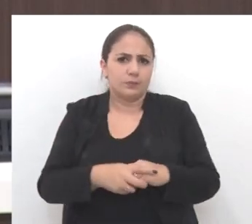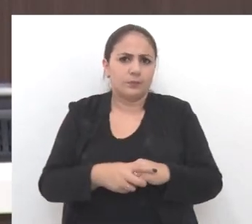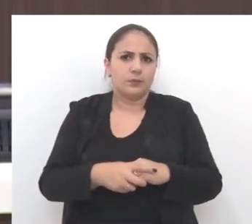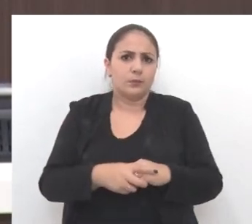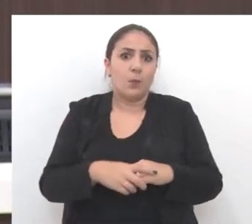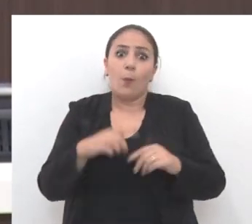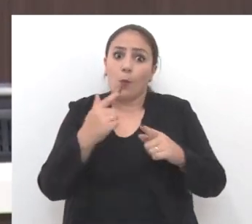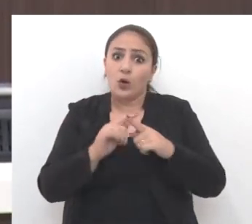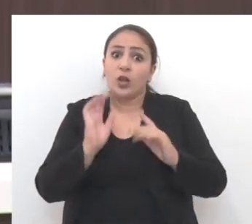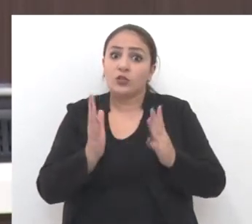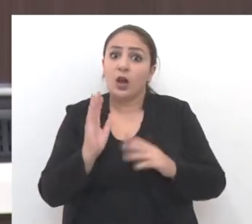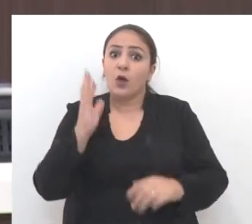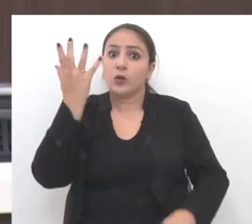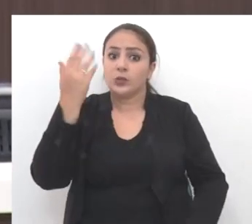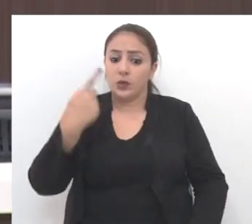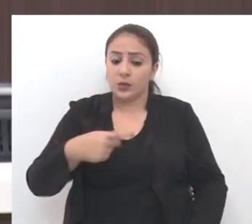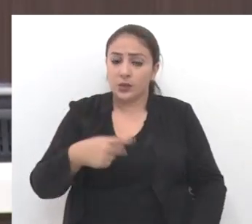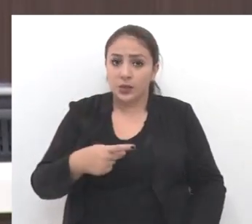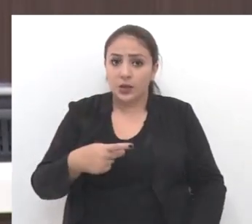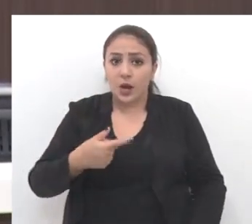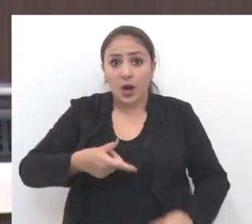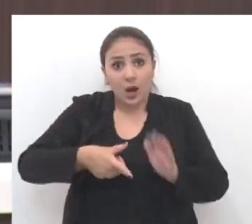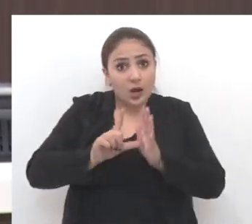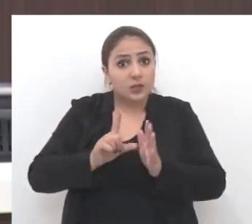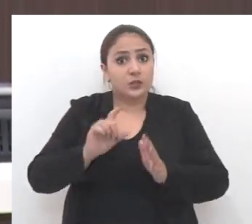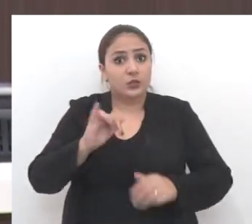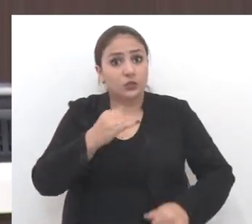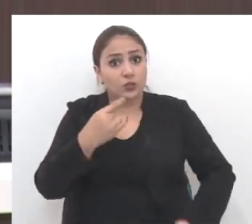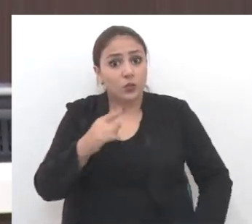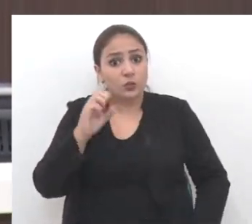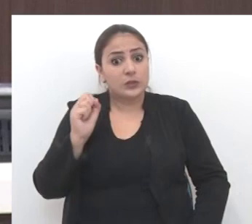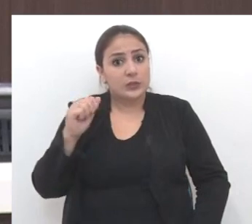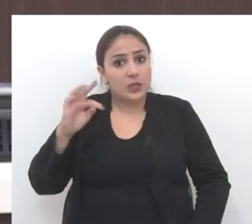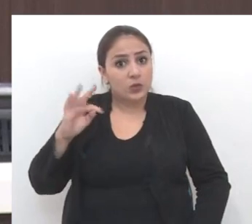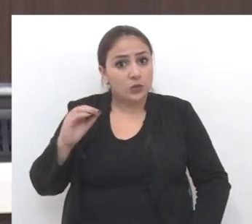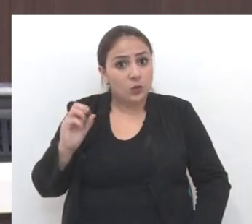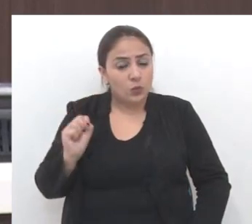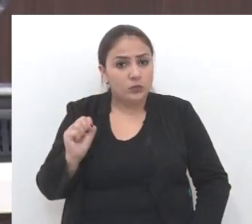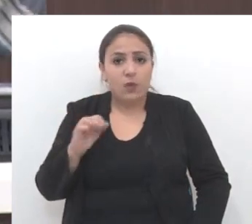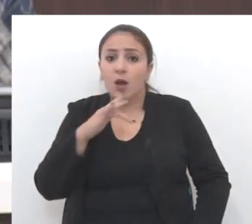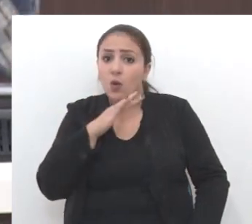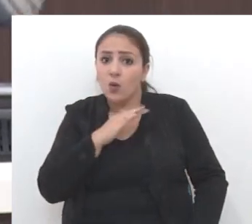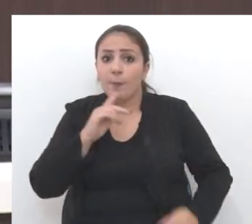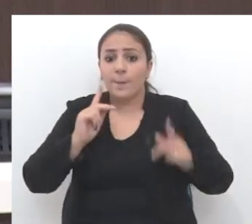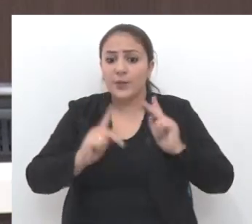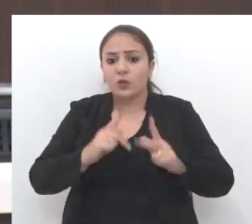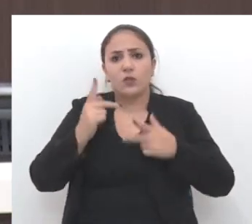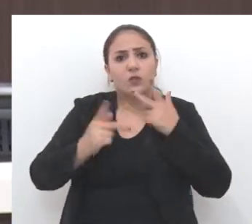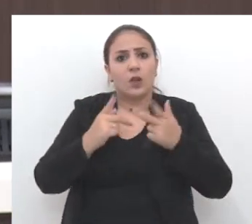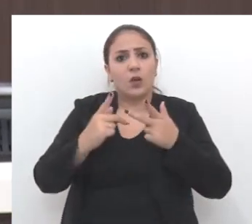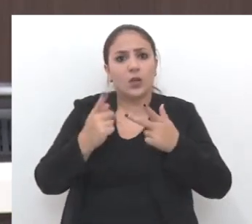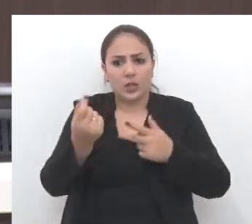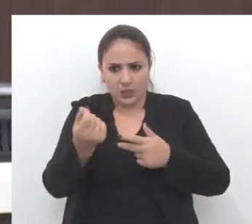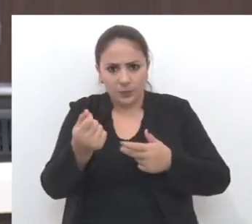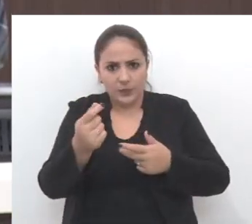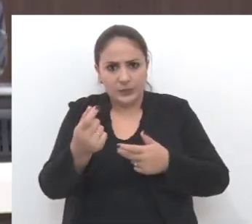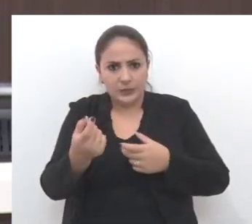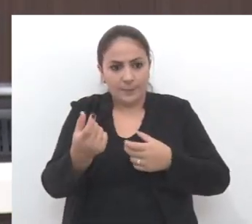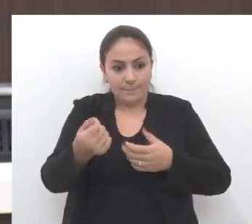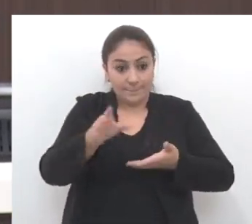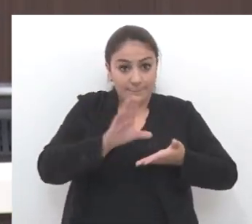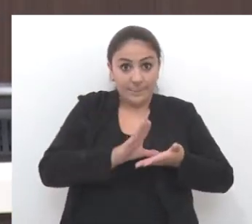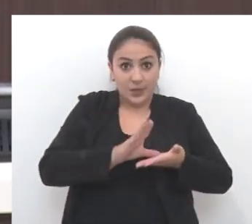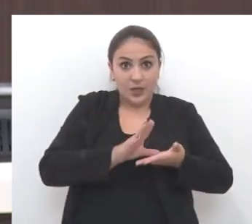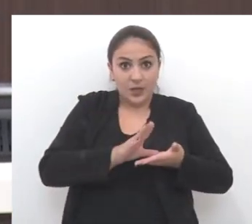já aconteceu isso nessa casa antes, colega João dos Santos. E ficou muito ruim para quem disse que ia devolver e não devolveu.